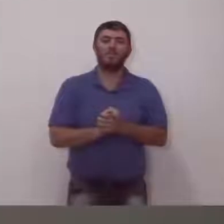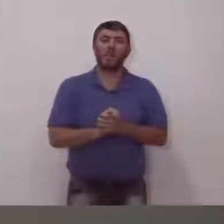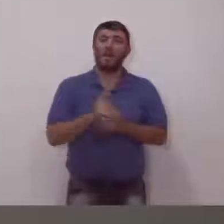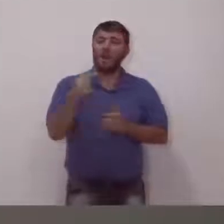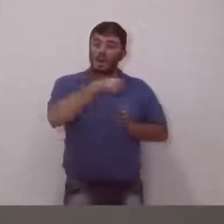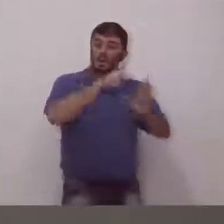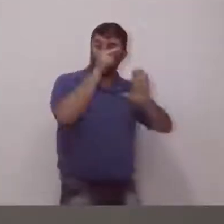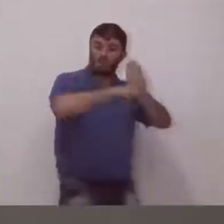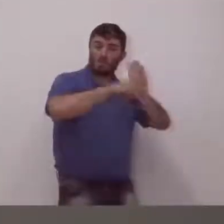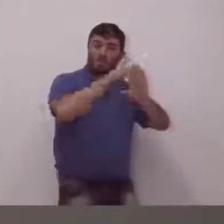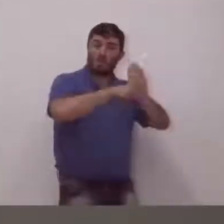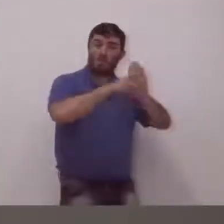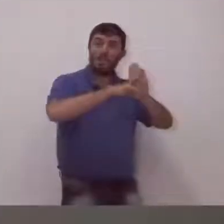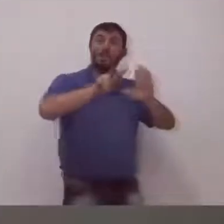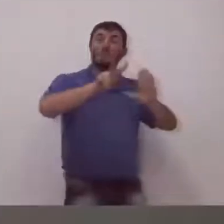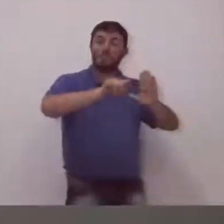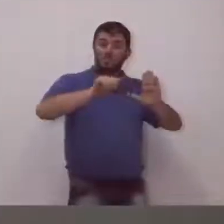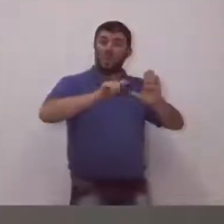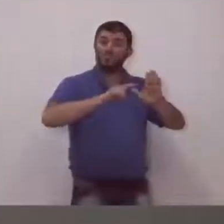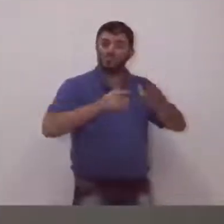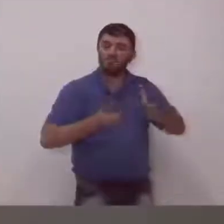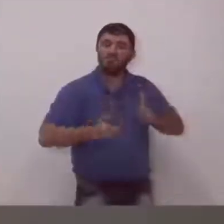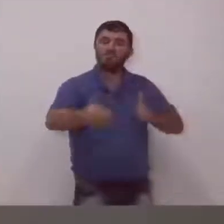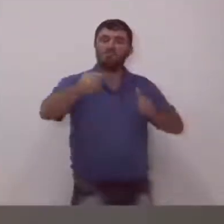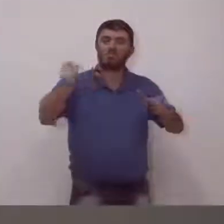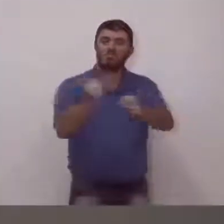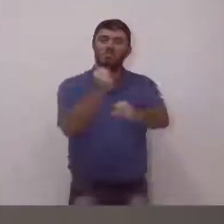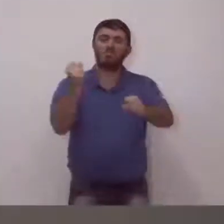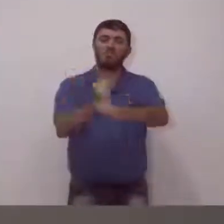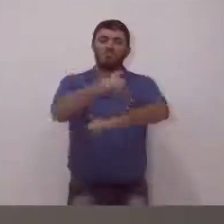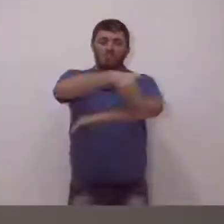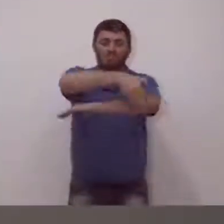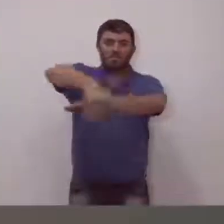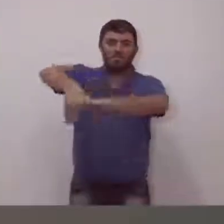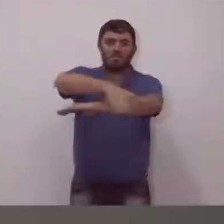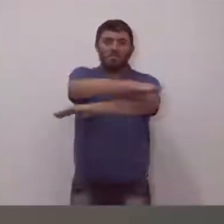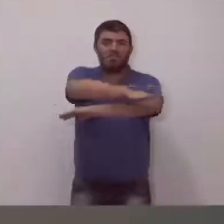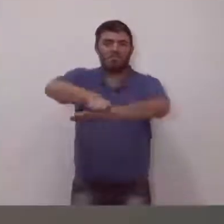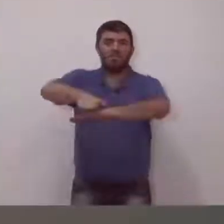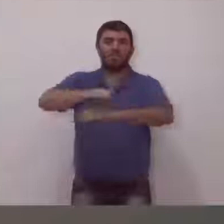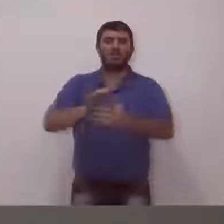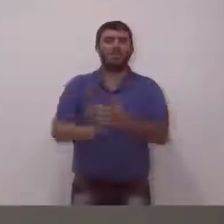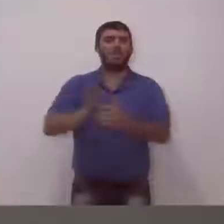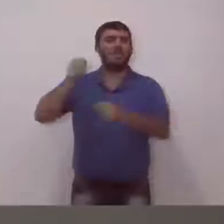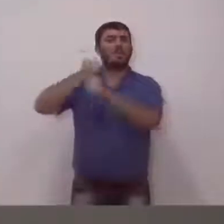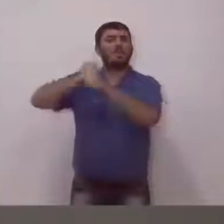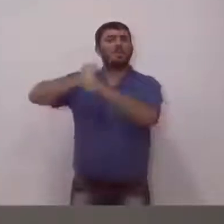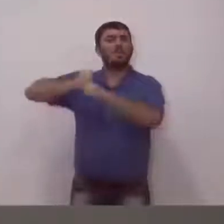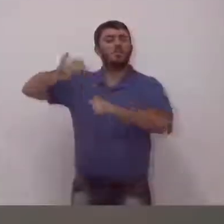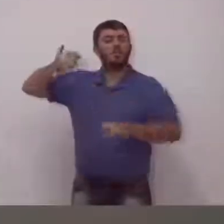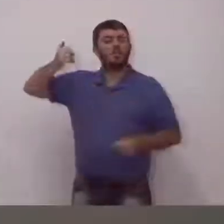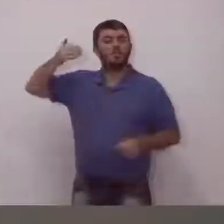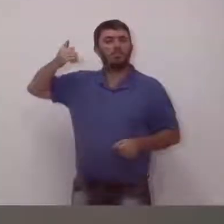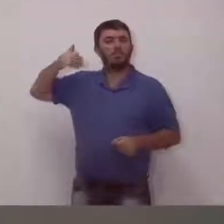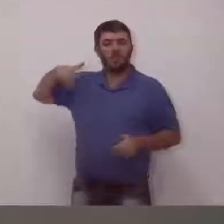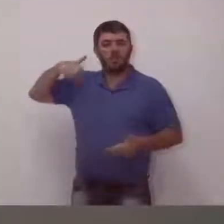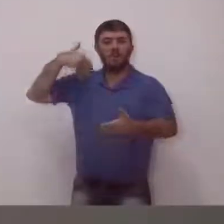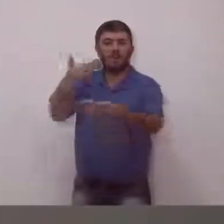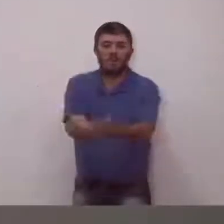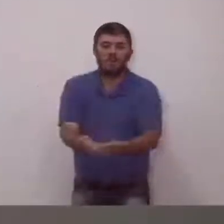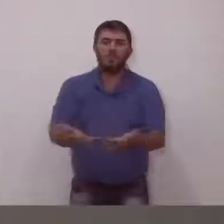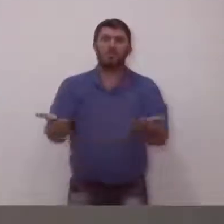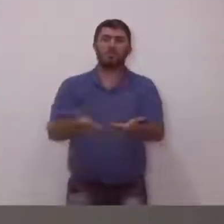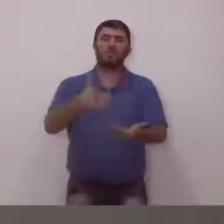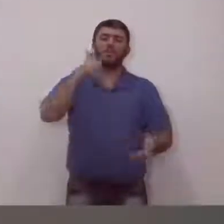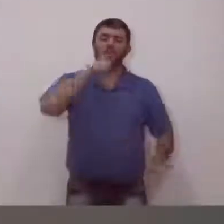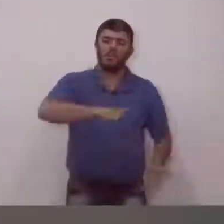que sairá essa obra. Acho que é uma obra importante, que há anos, há anos, e diversos vereadores falaram dessa